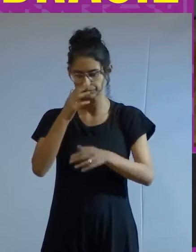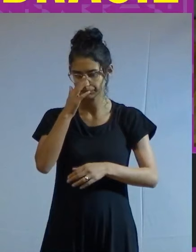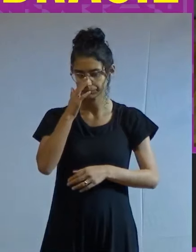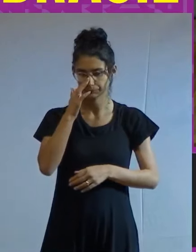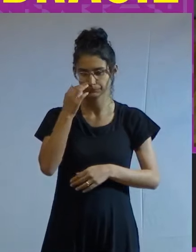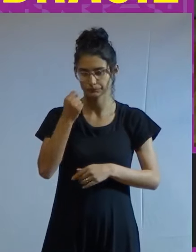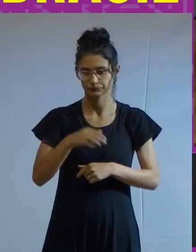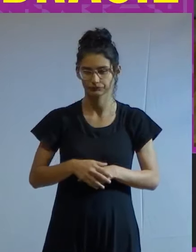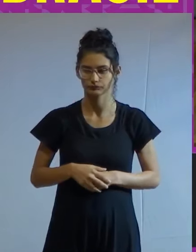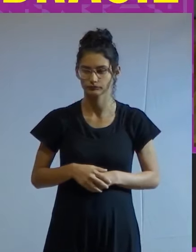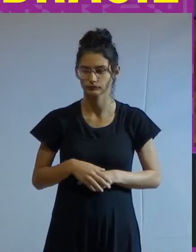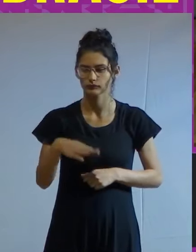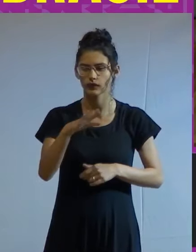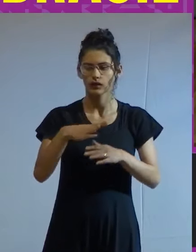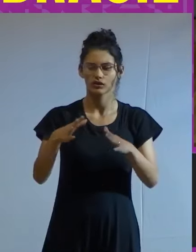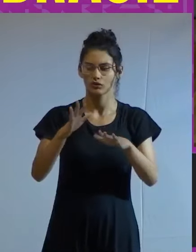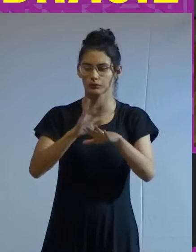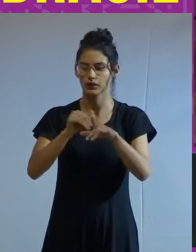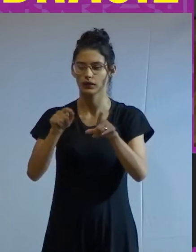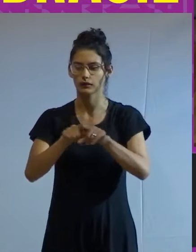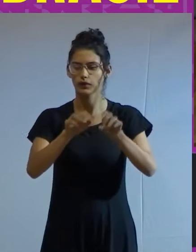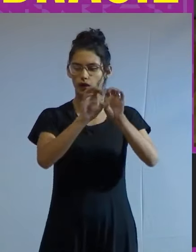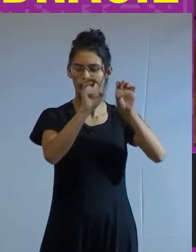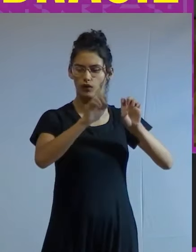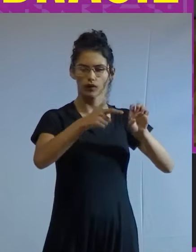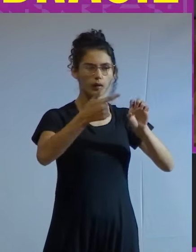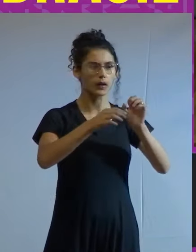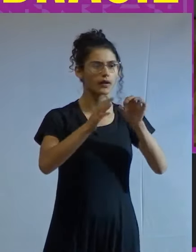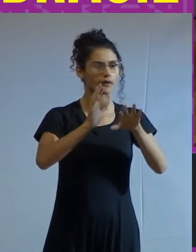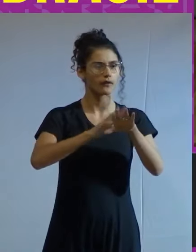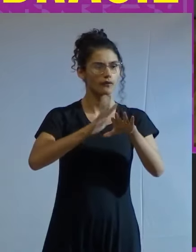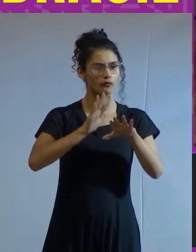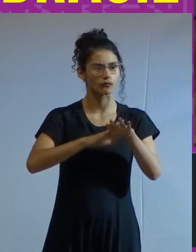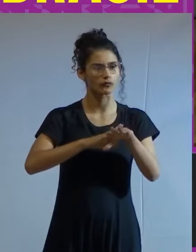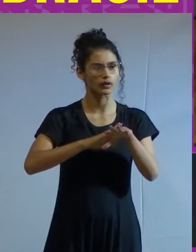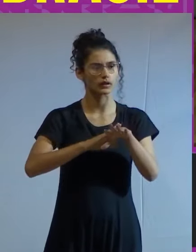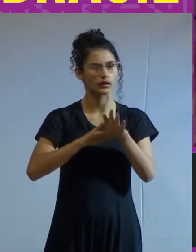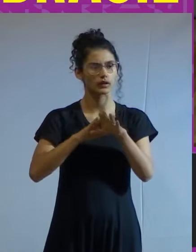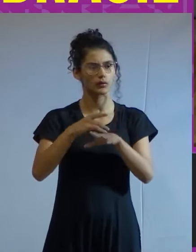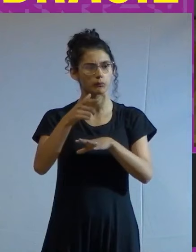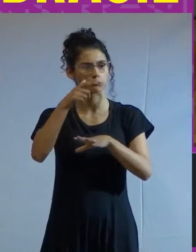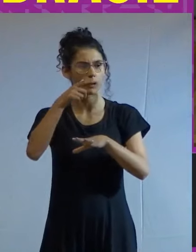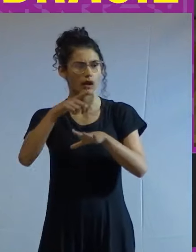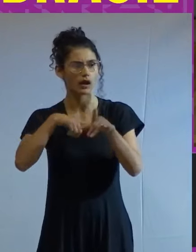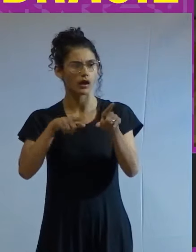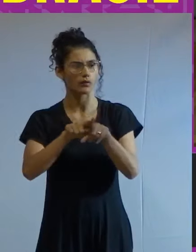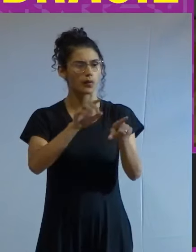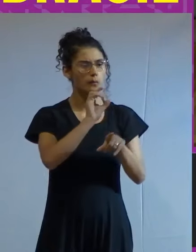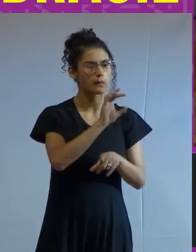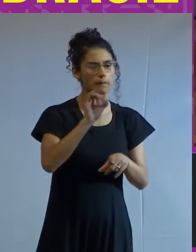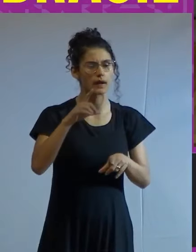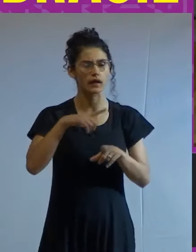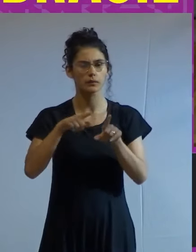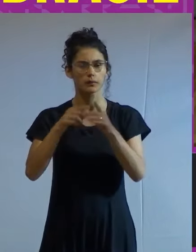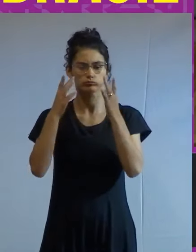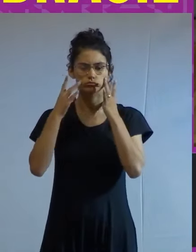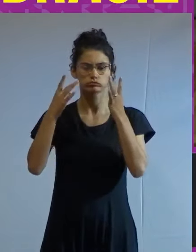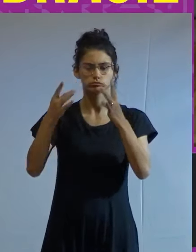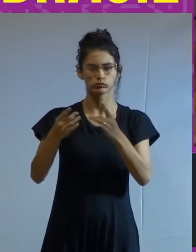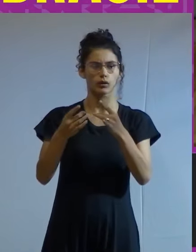Em trocando com a chamada reestruturação produtiva, assiste-se ao que Castel chama